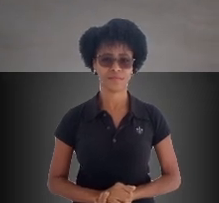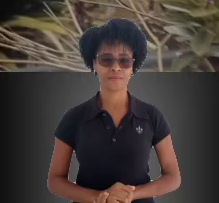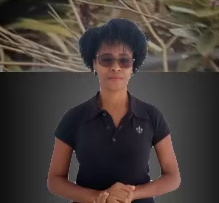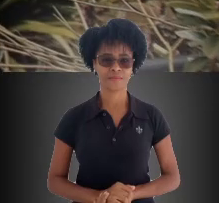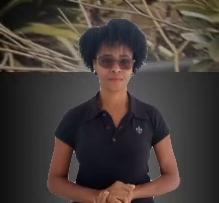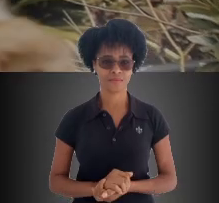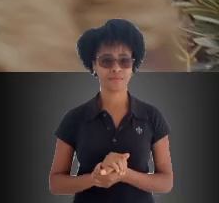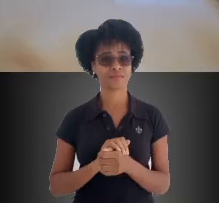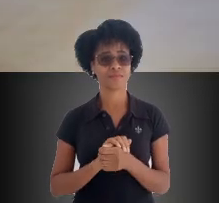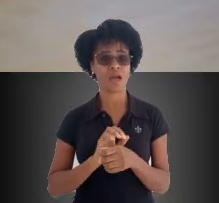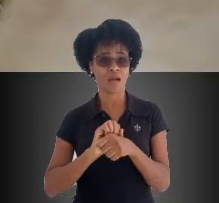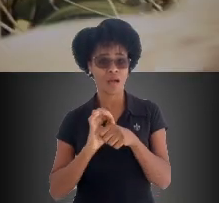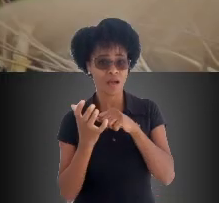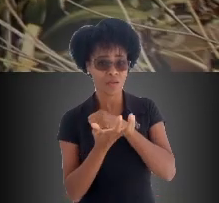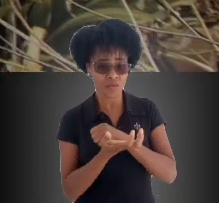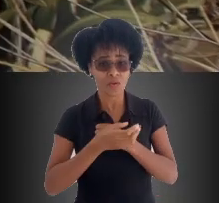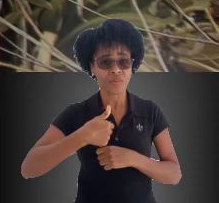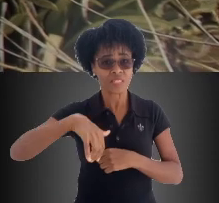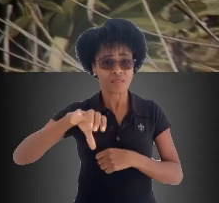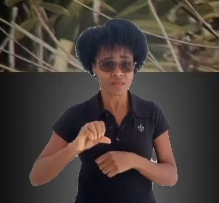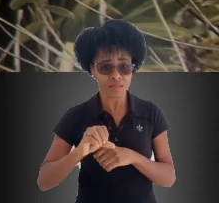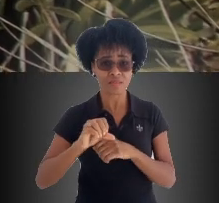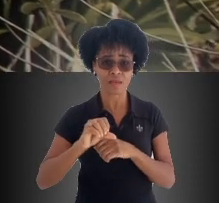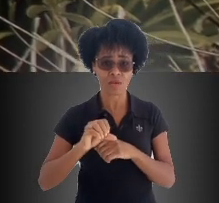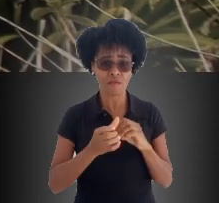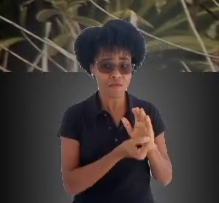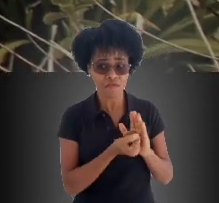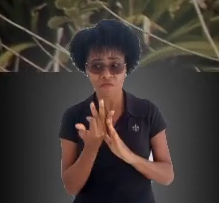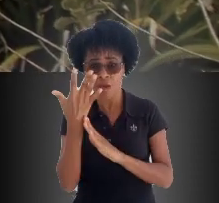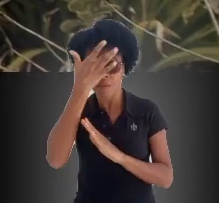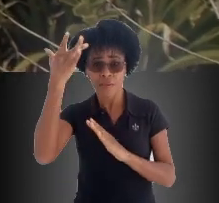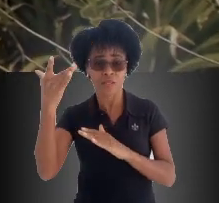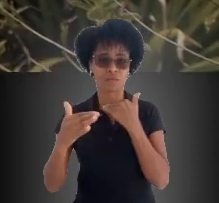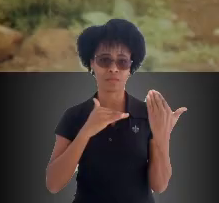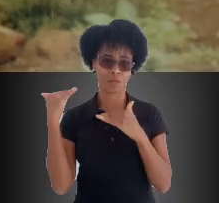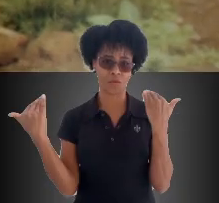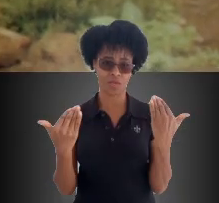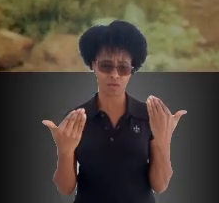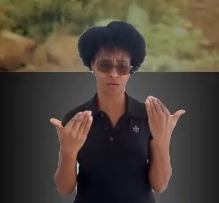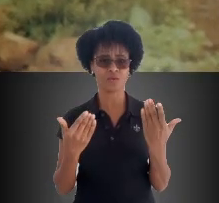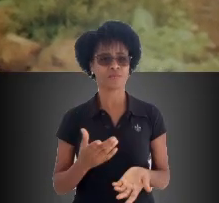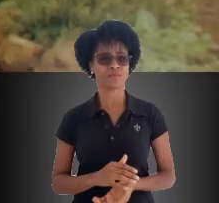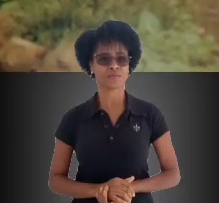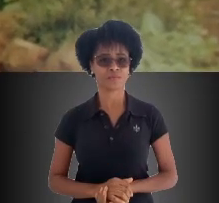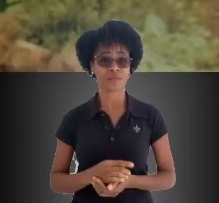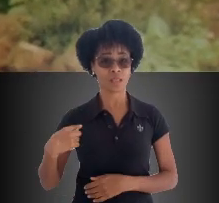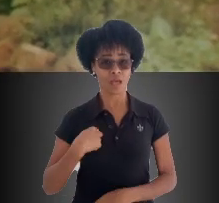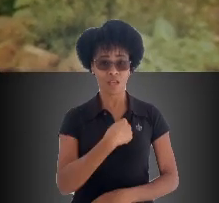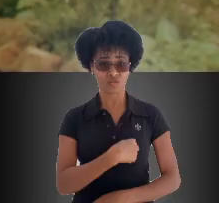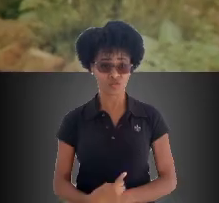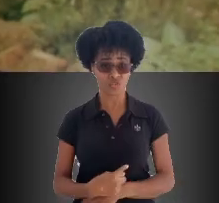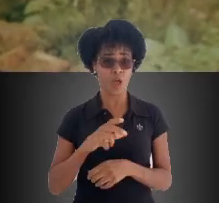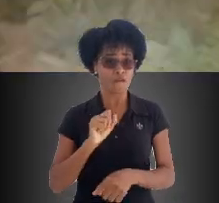A Covid-19 não apenas tirou vidas, nos fez repensar a vida. Na